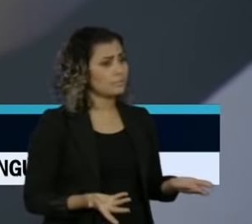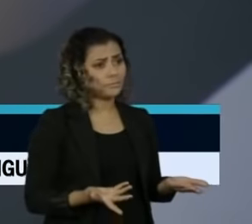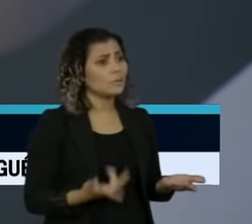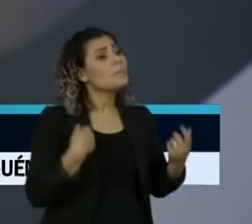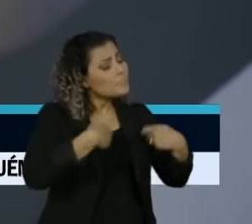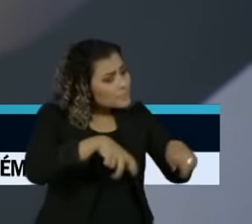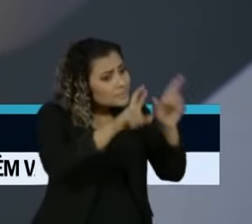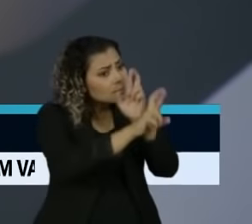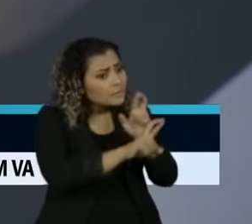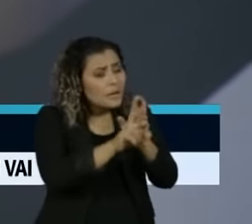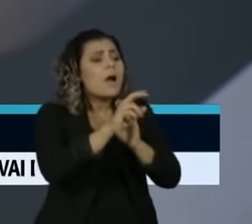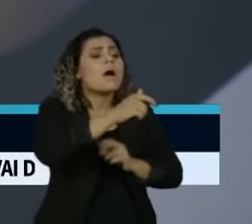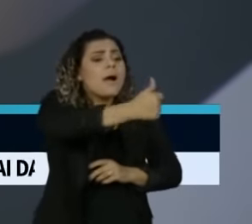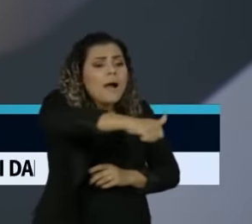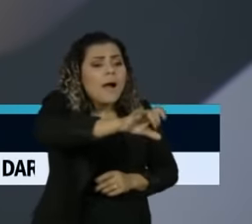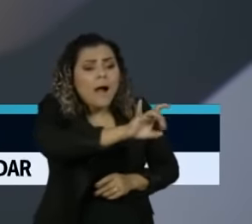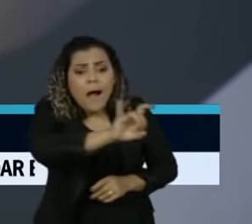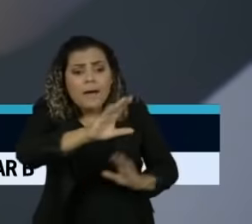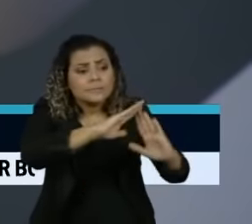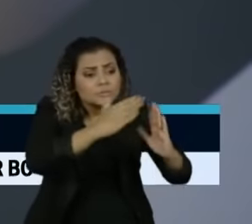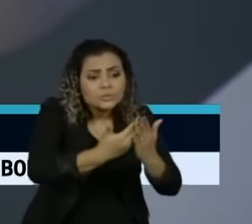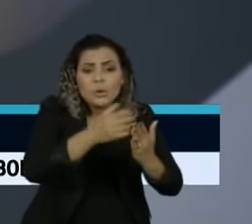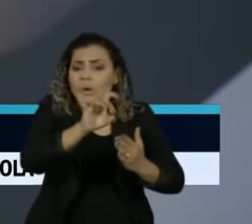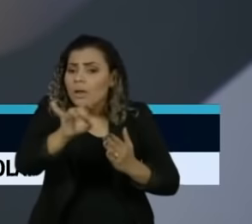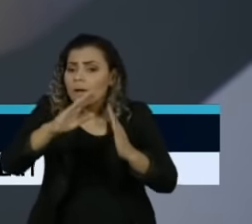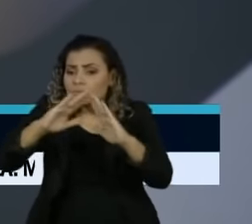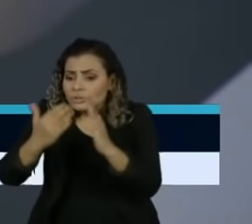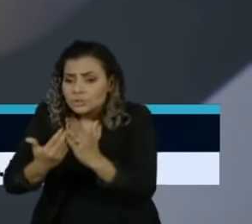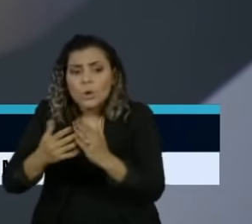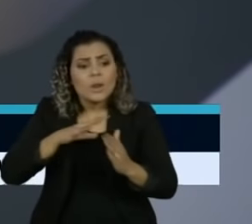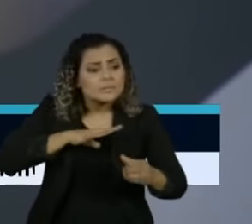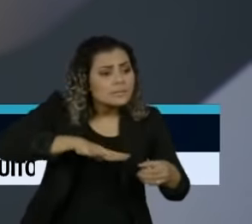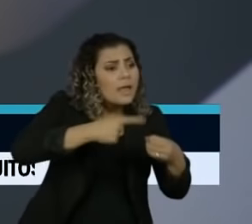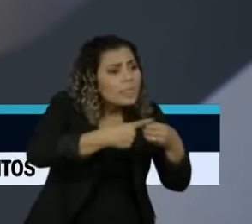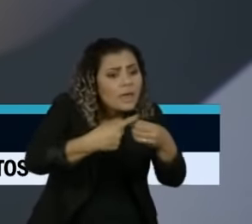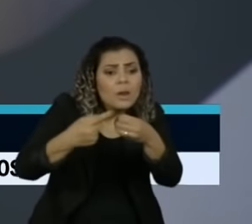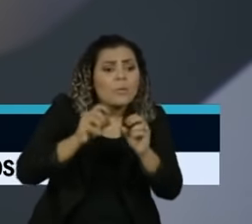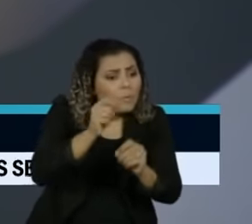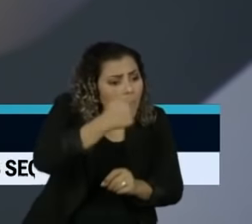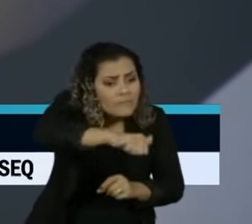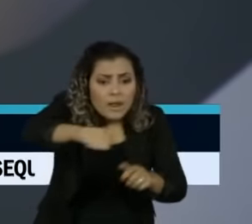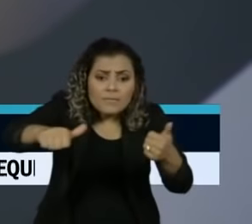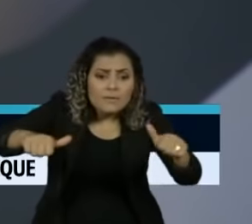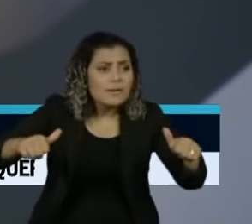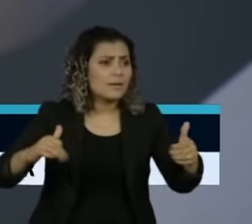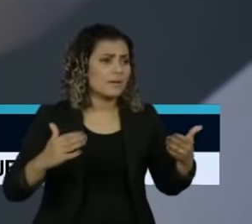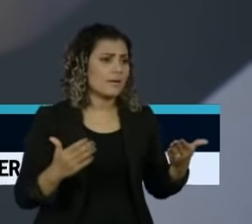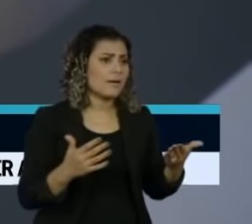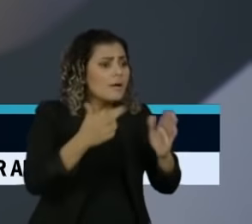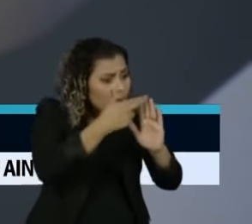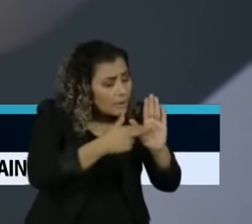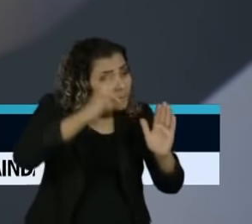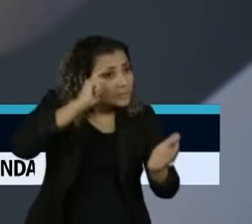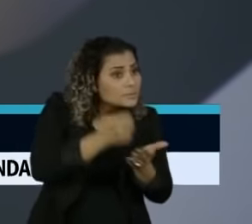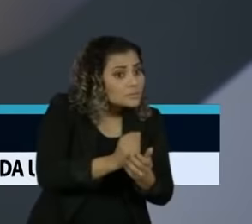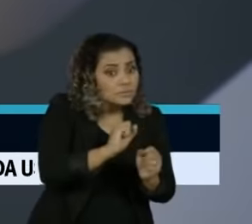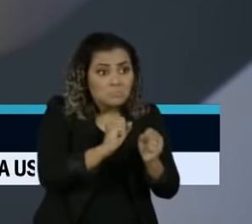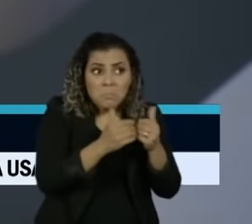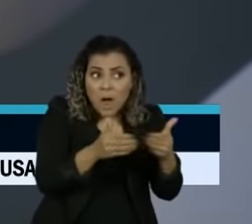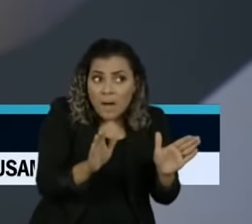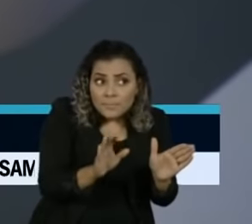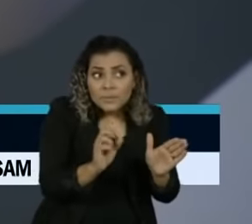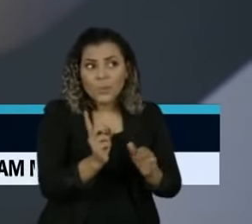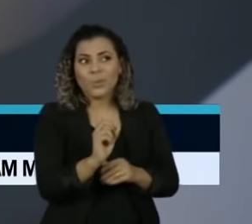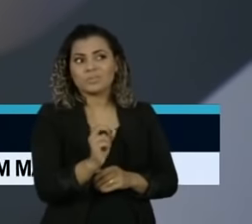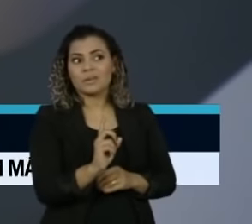que examinar caso a caso, escola a escola, cidade a cidade e com esses parâmetros decidir se é razoável